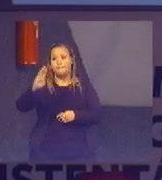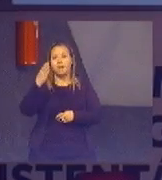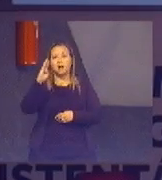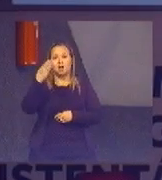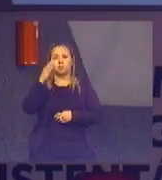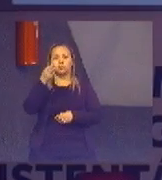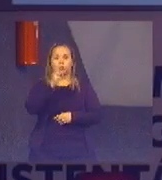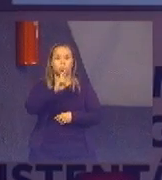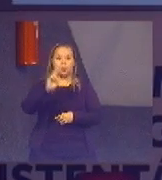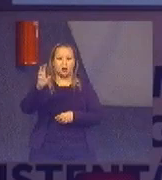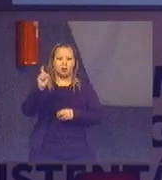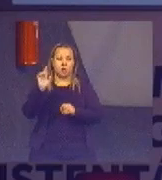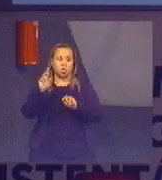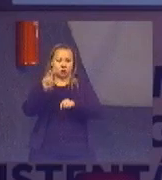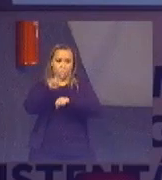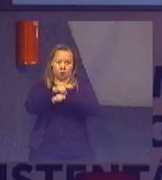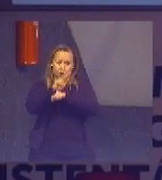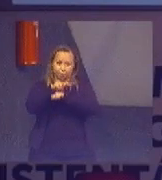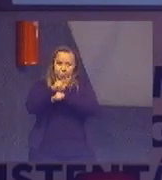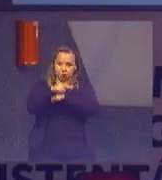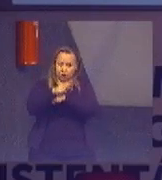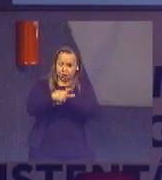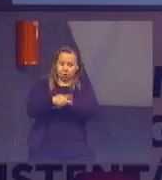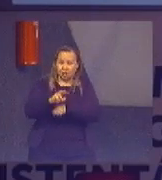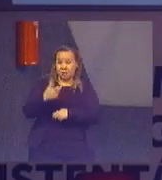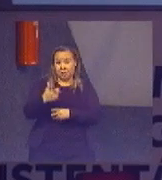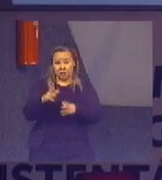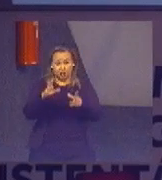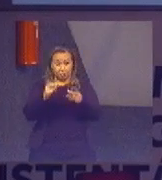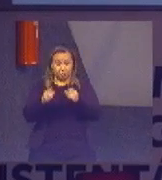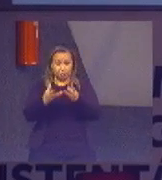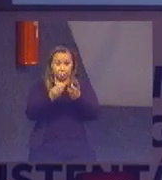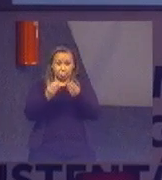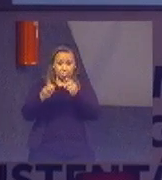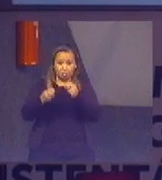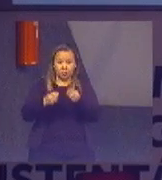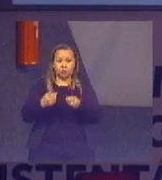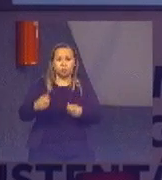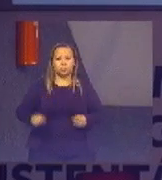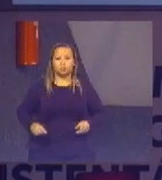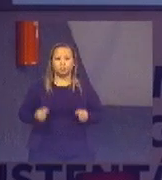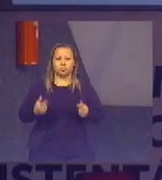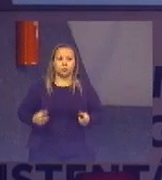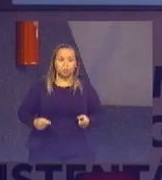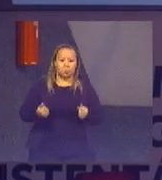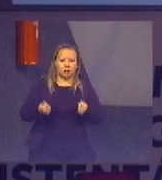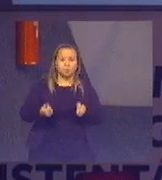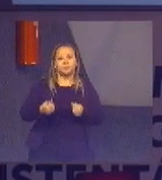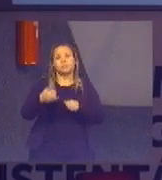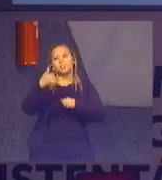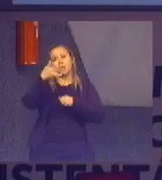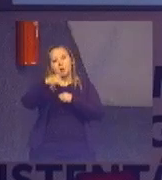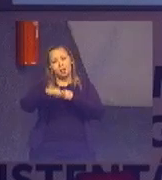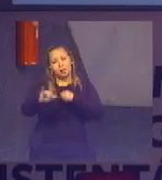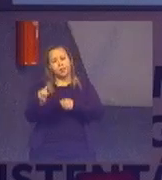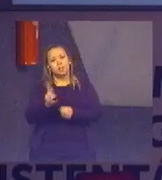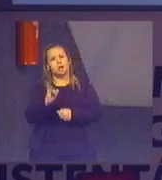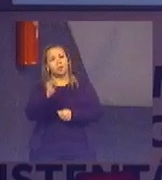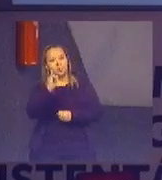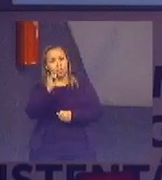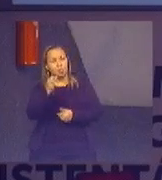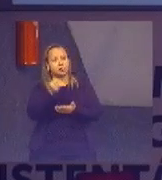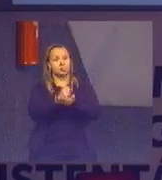só com vigilância. É um consumo elevado, por isso a importância dele estar aqui para que esses contratos sejam monitorados.